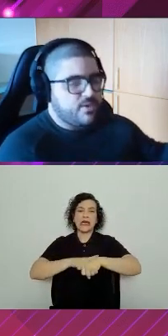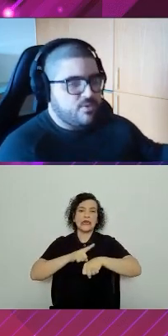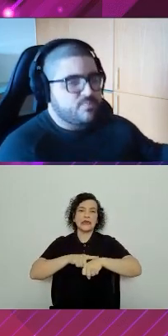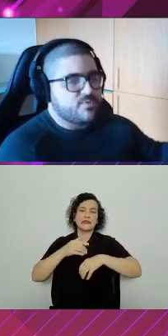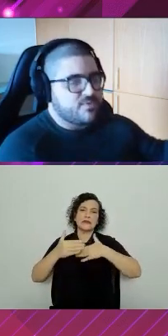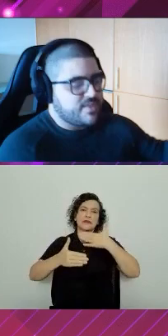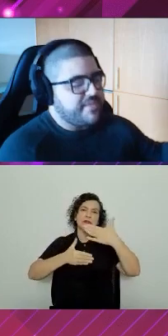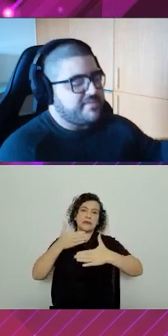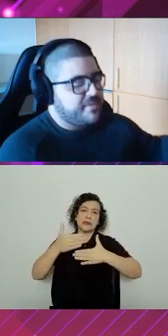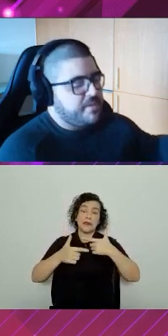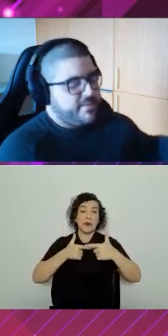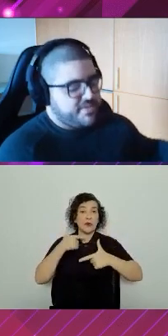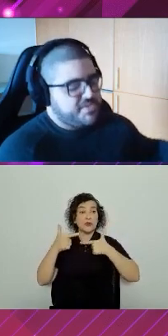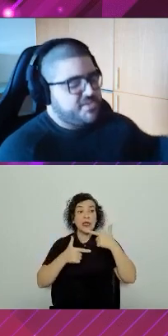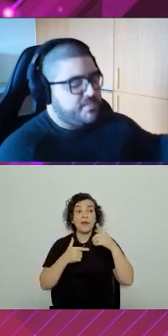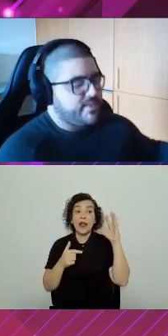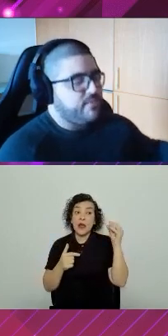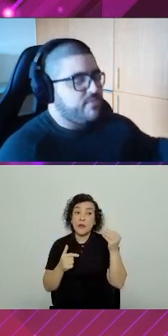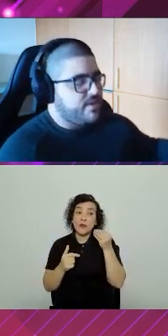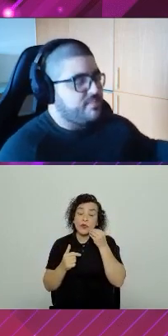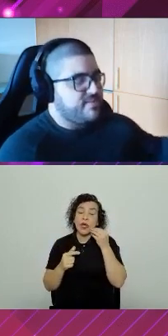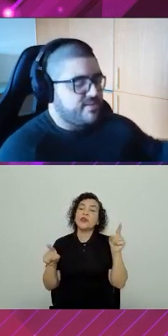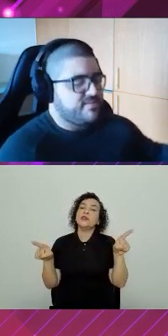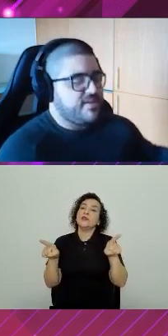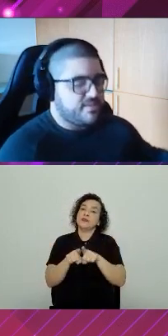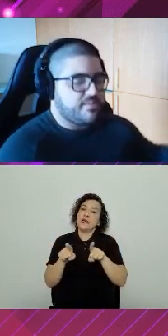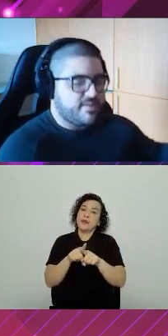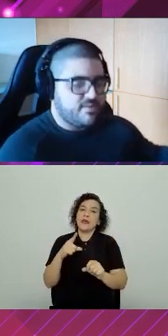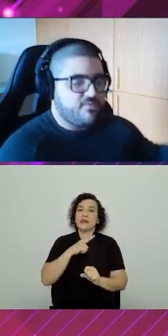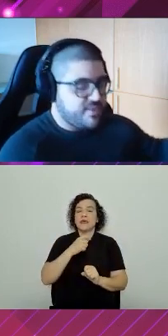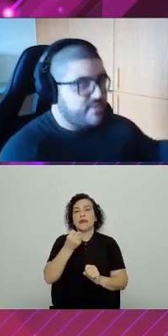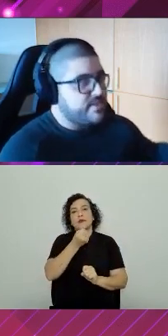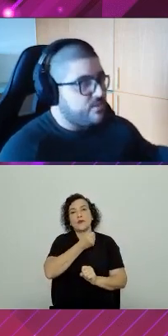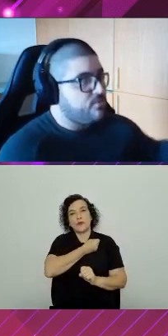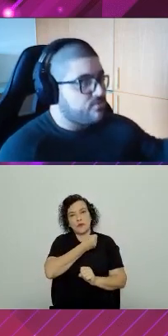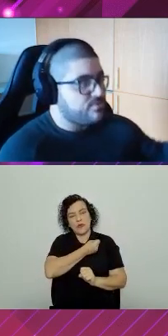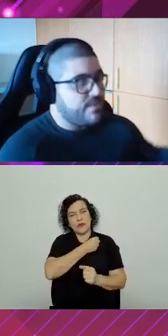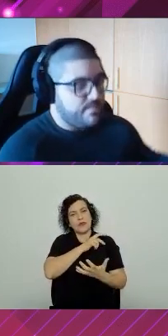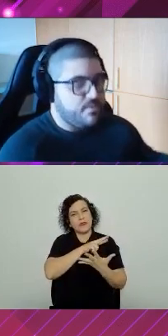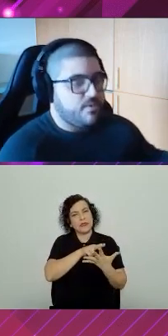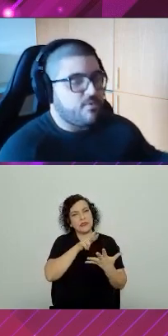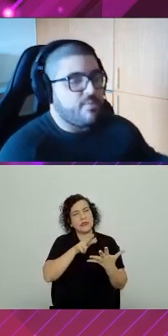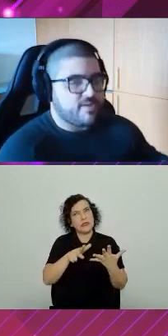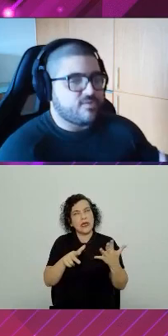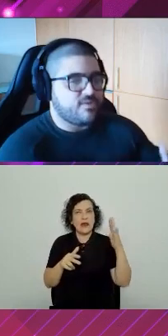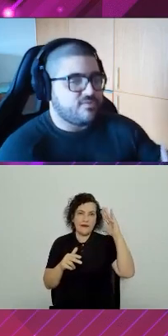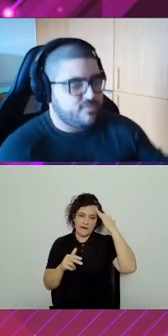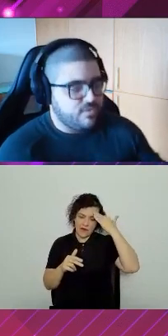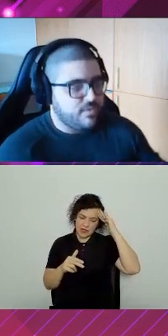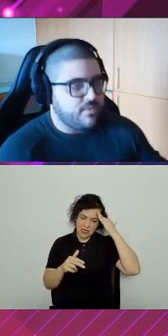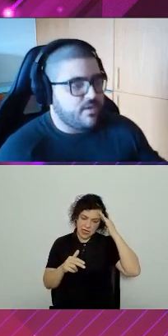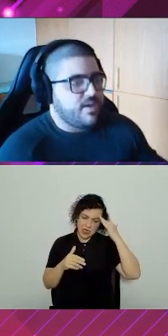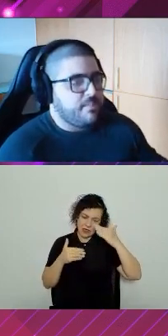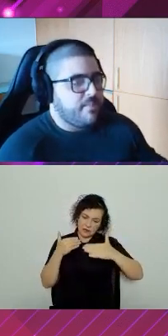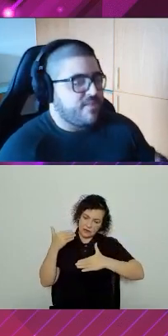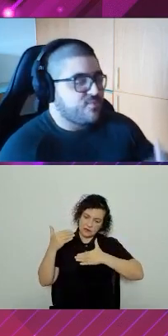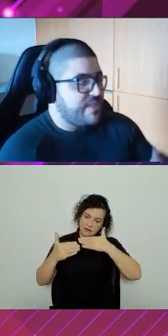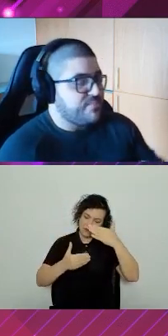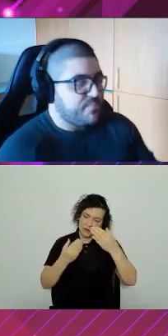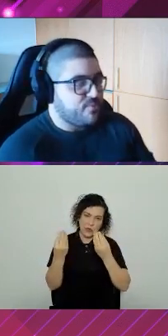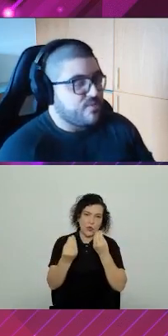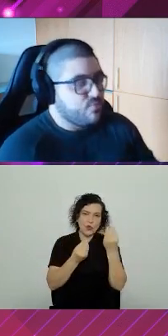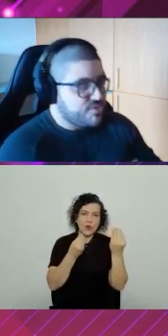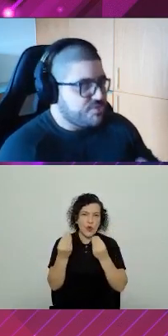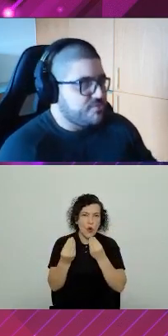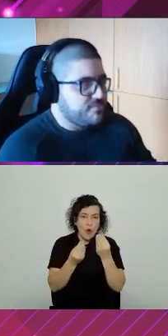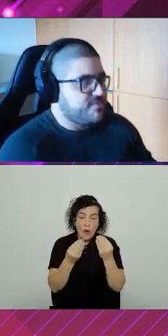eu trabalho aqui na oportunidades, mas a gente também tem o numbers e etc., mas eu vou entendendo ao longo do tempo como é que as coisas funcionam. Mas o